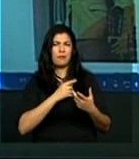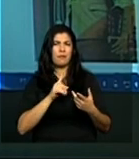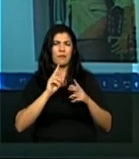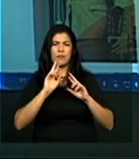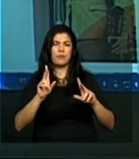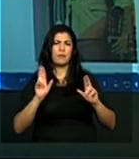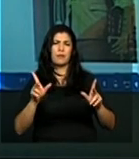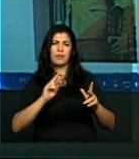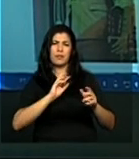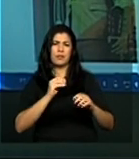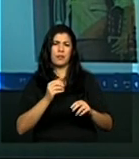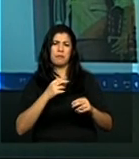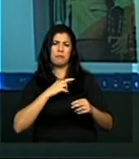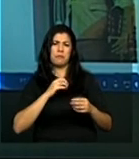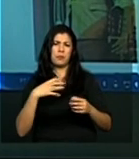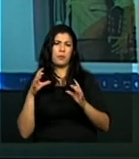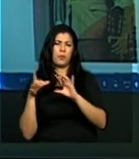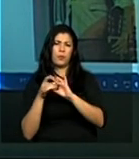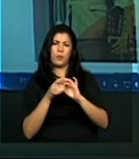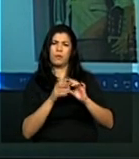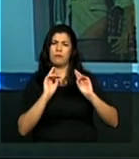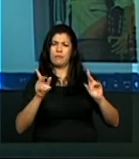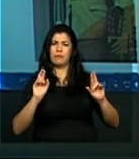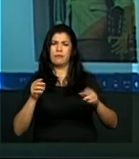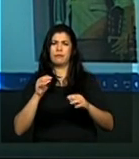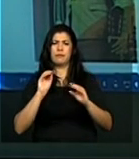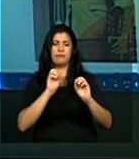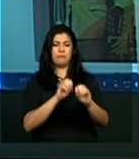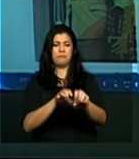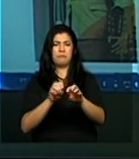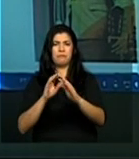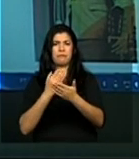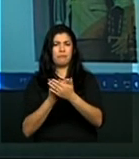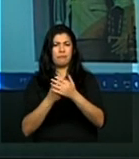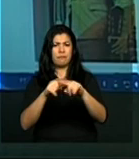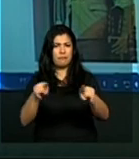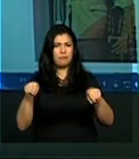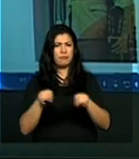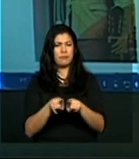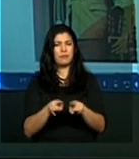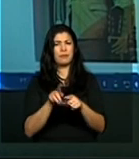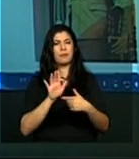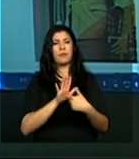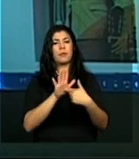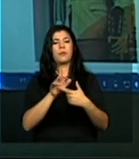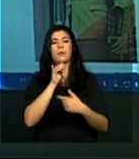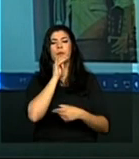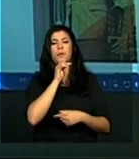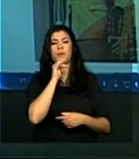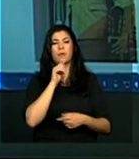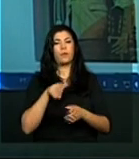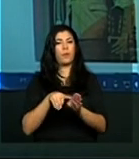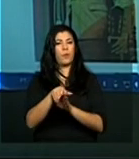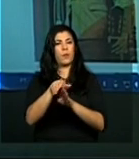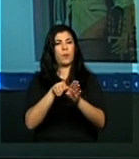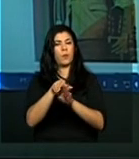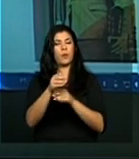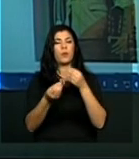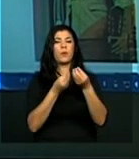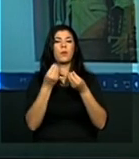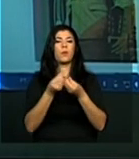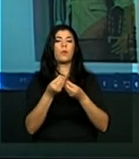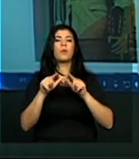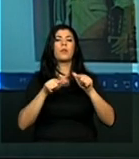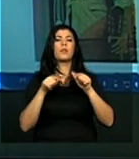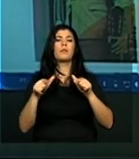diferentes para serem utilizados em sala de aula, passa ali o protagonismo dos alunos. Tem uma orientação de como